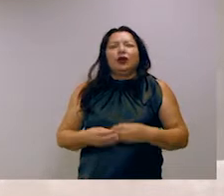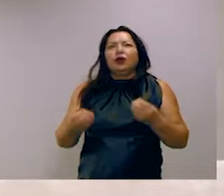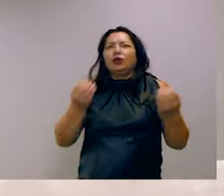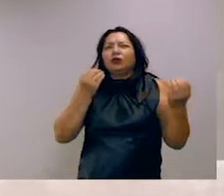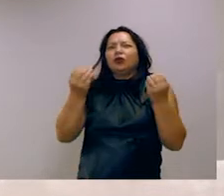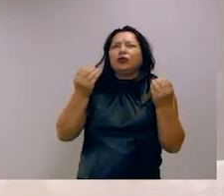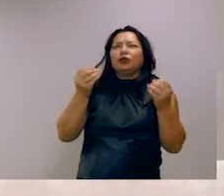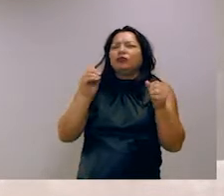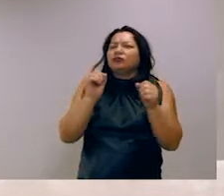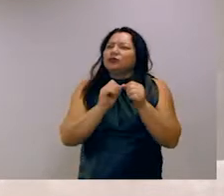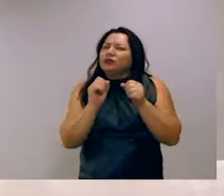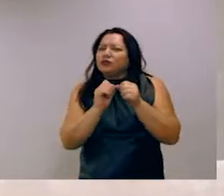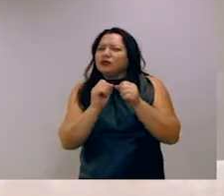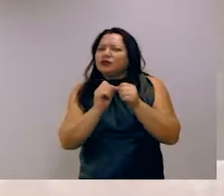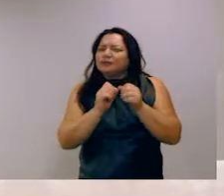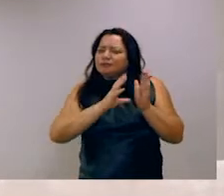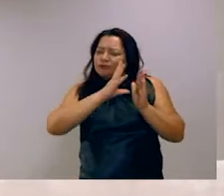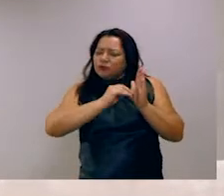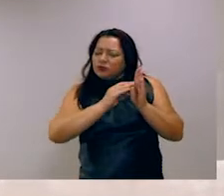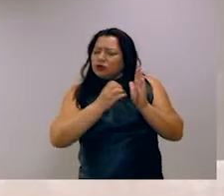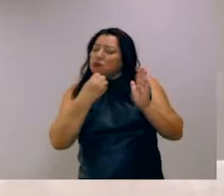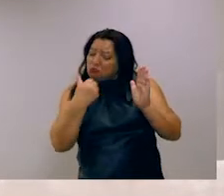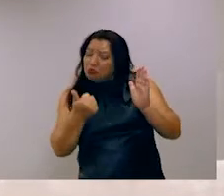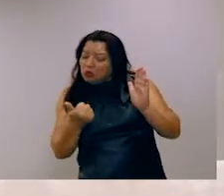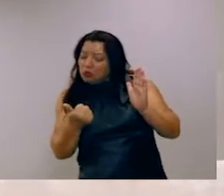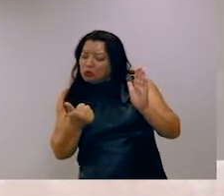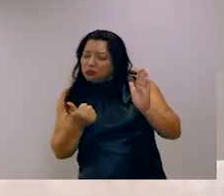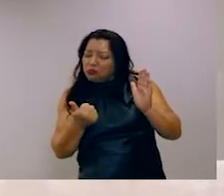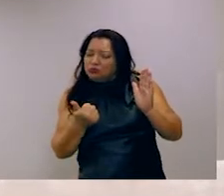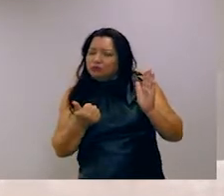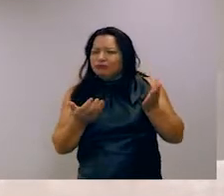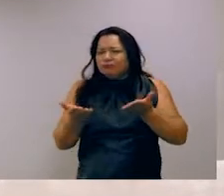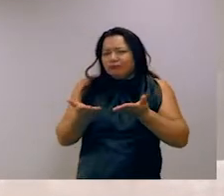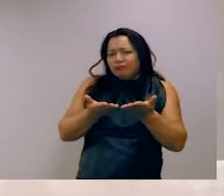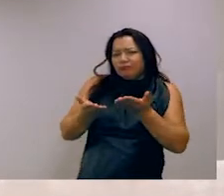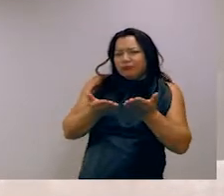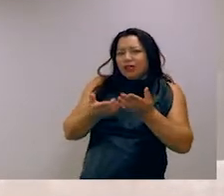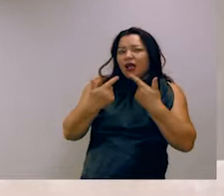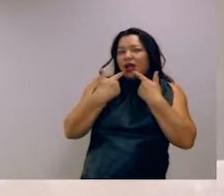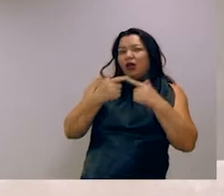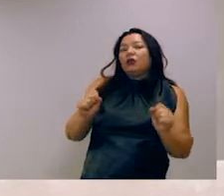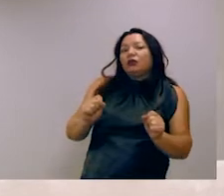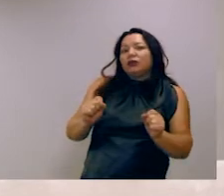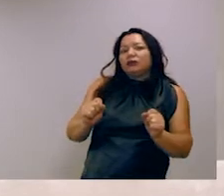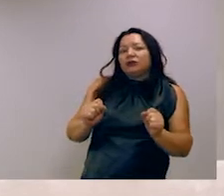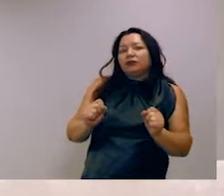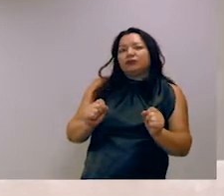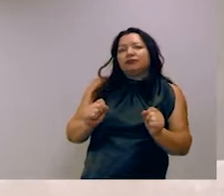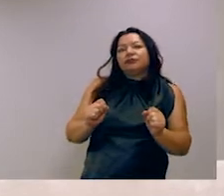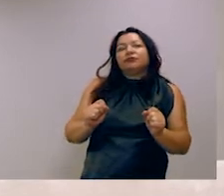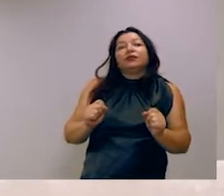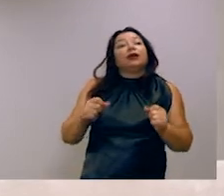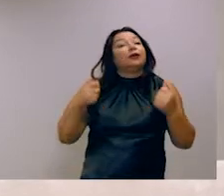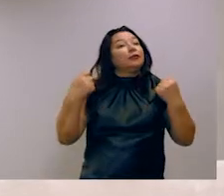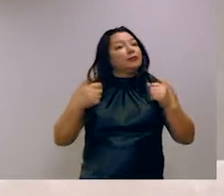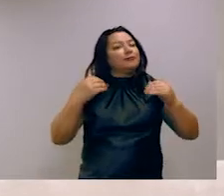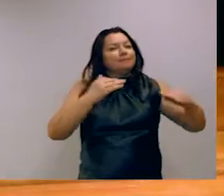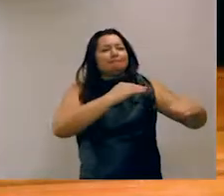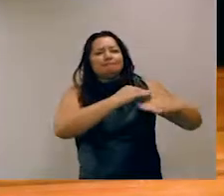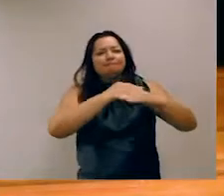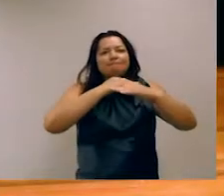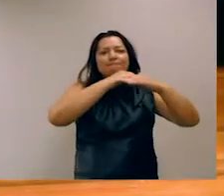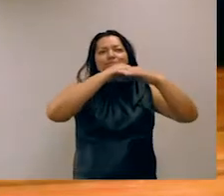para saber se o seu modelo é muito bom em tratar com linguagem? Você tem que padronizar que